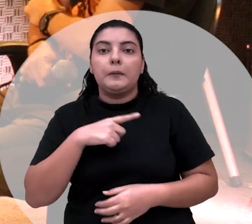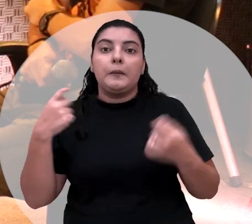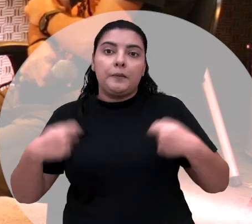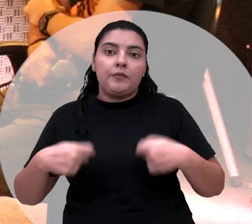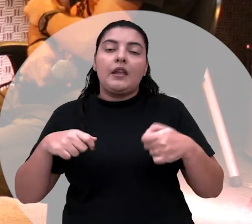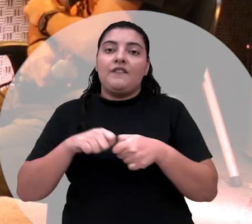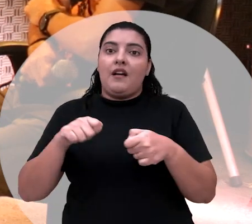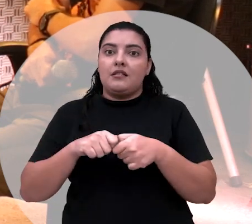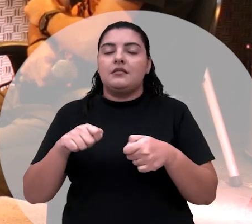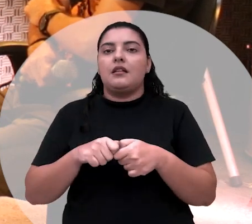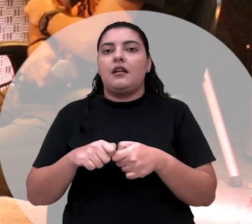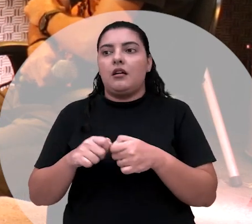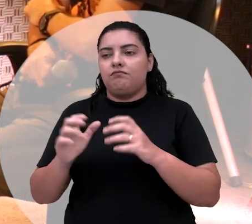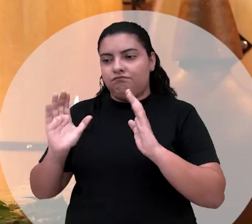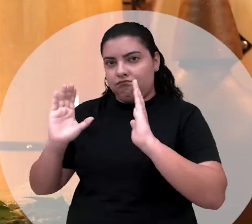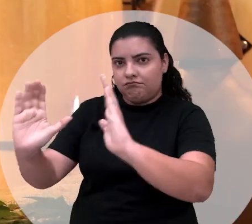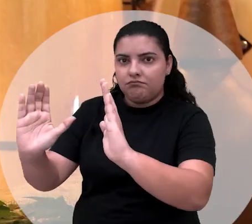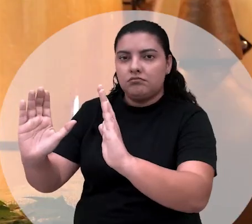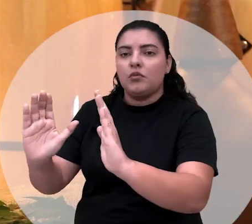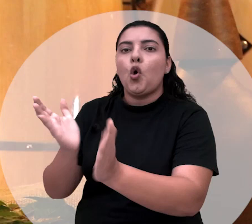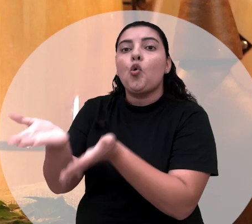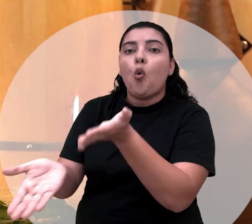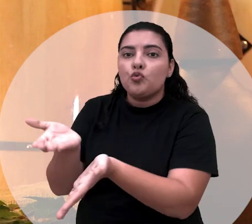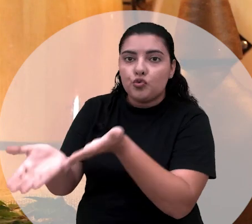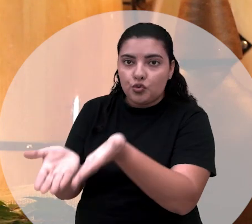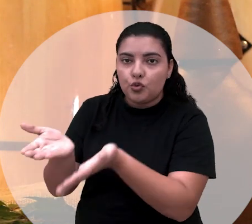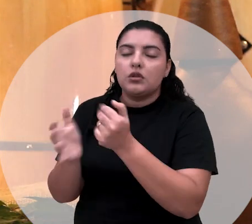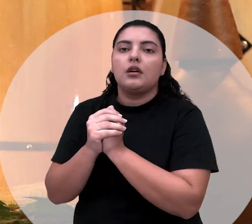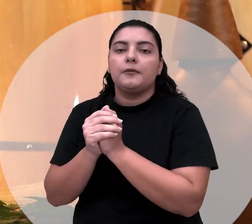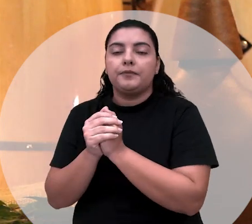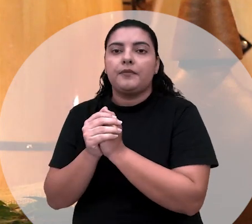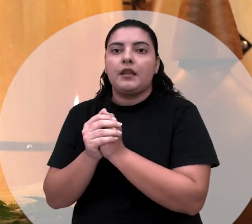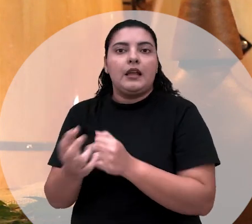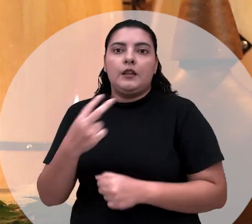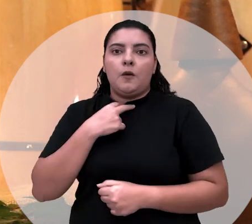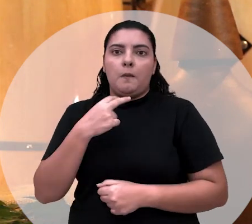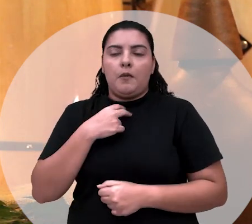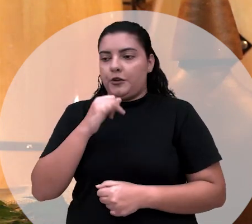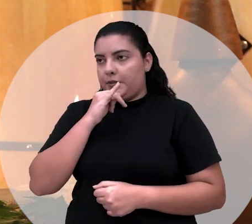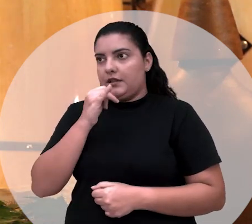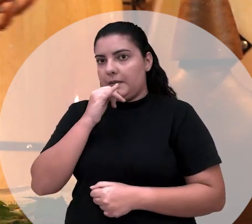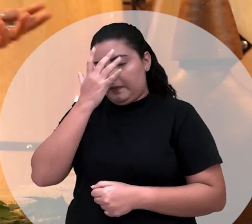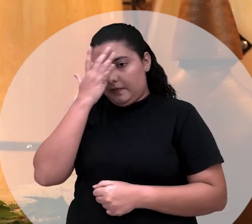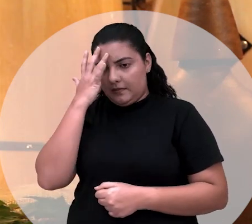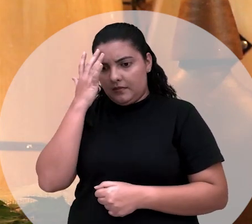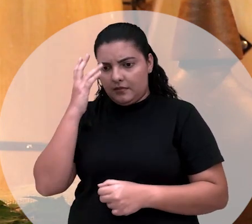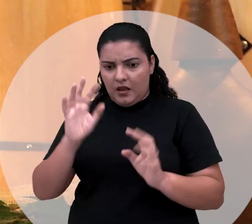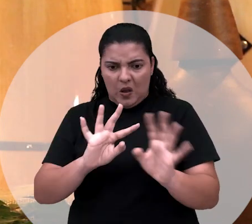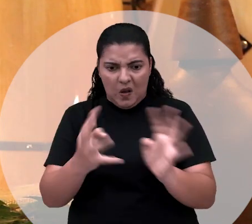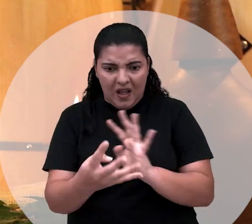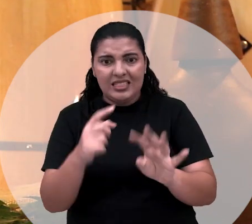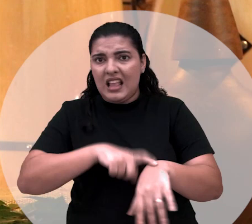poder você fazer um trabalho, ter um canto separadinho pra você dar uma consulta, porque você não vai dar uma consulta pra uma pessoa e não vai dar a roda.